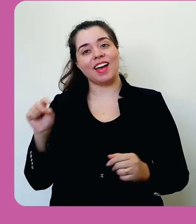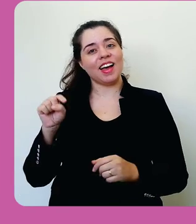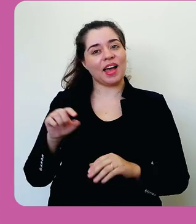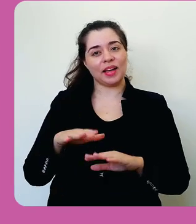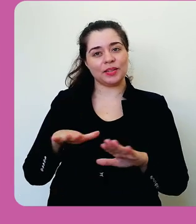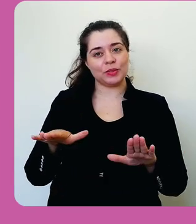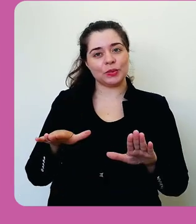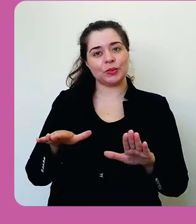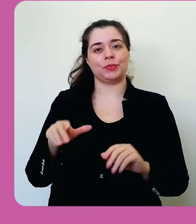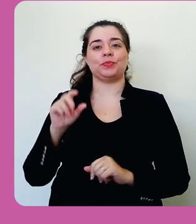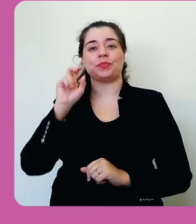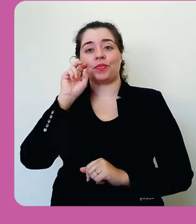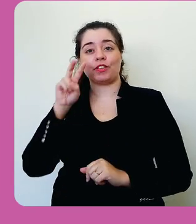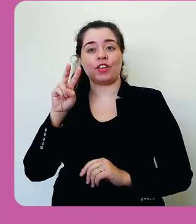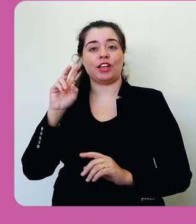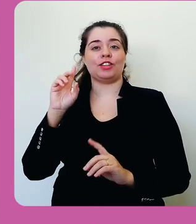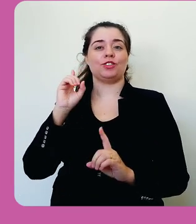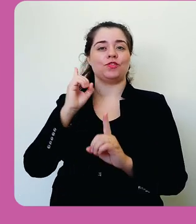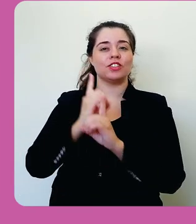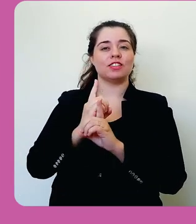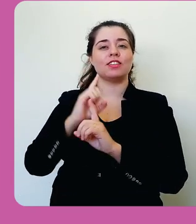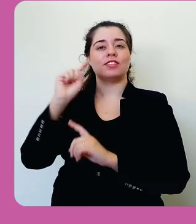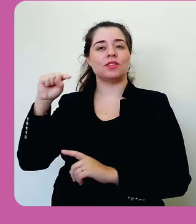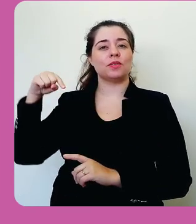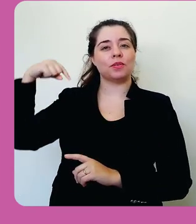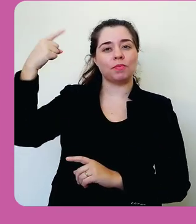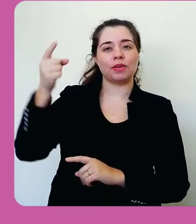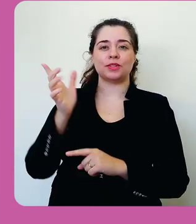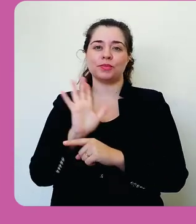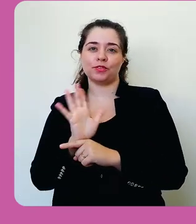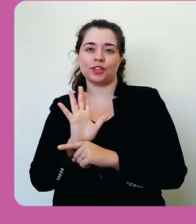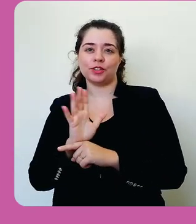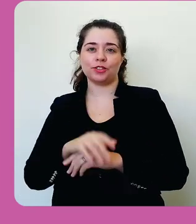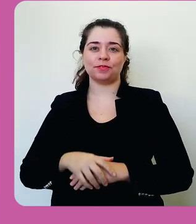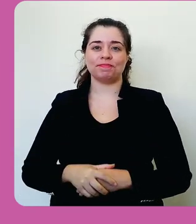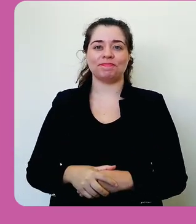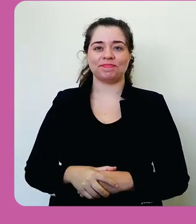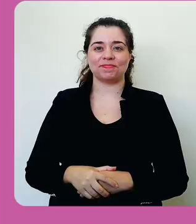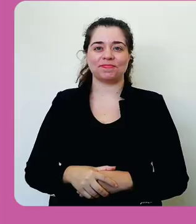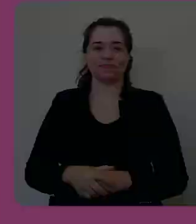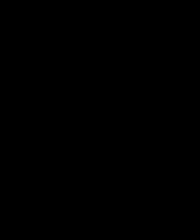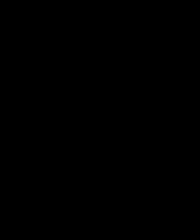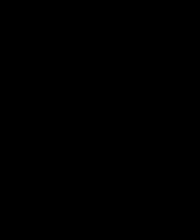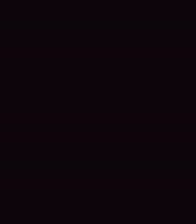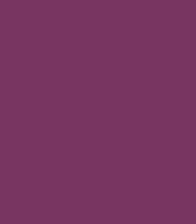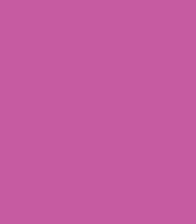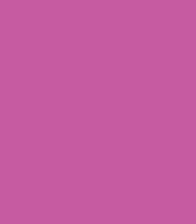Bom, era isso pessoal. Vejo vocês no próximo vídeo.